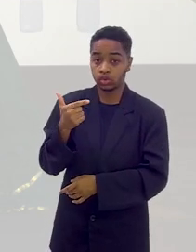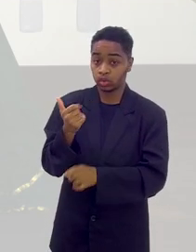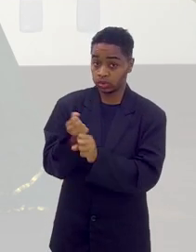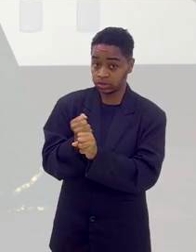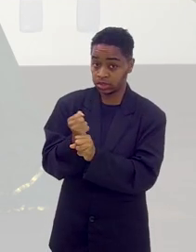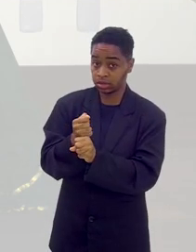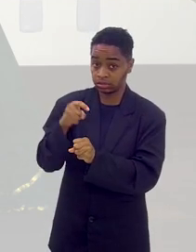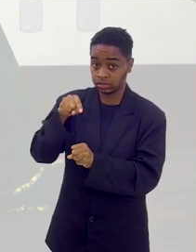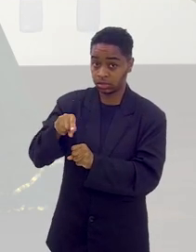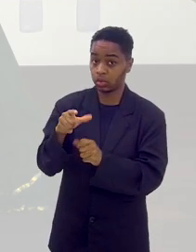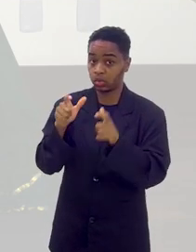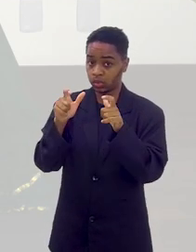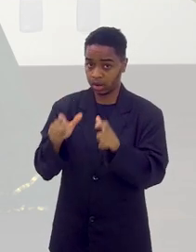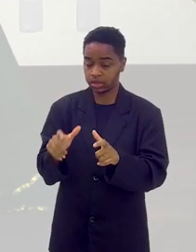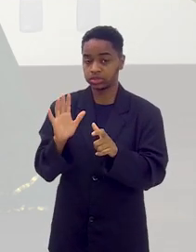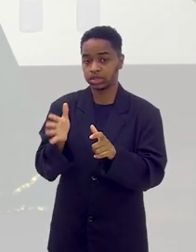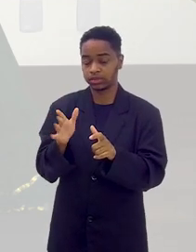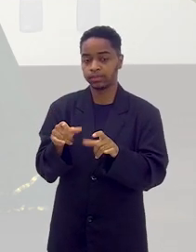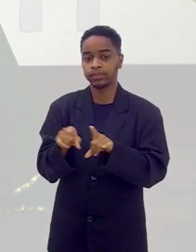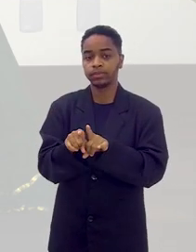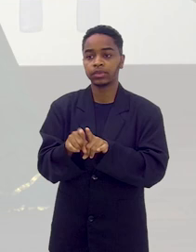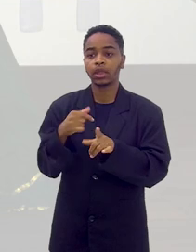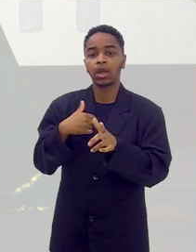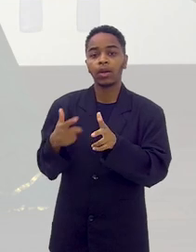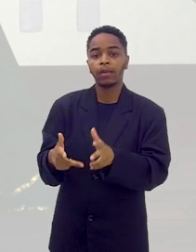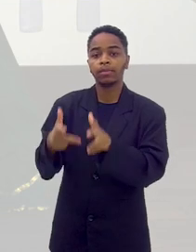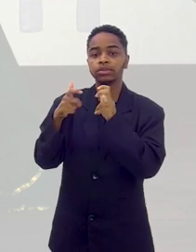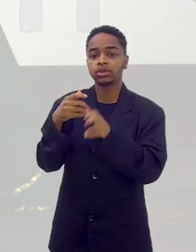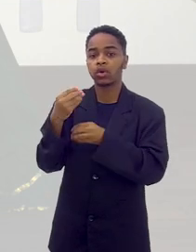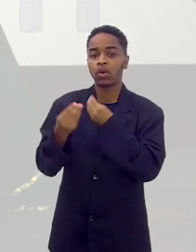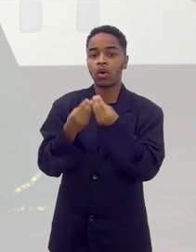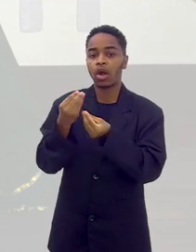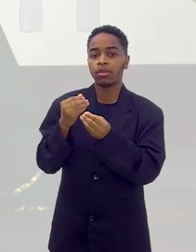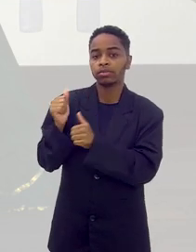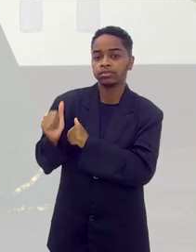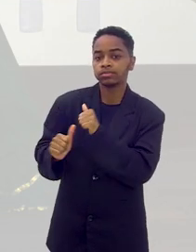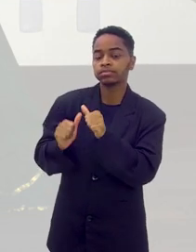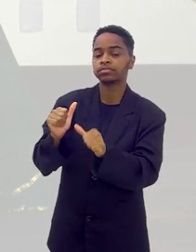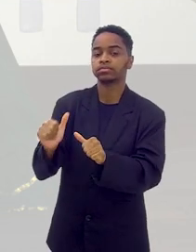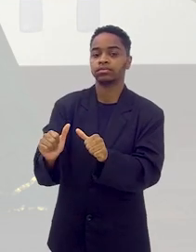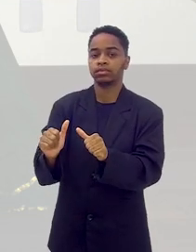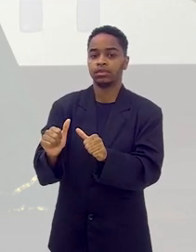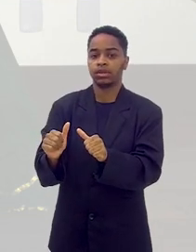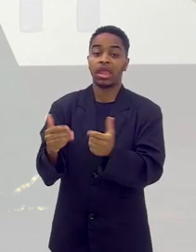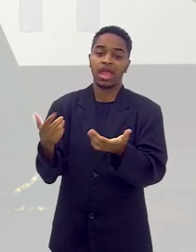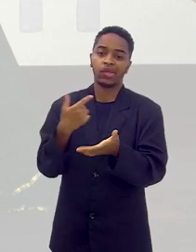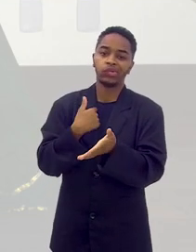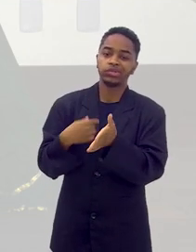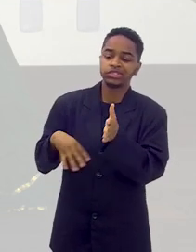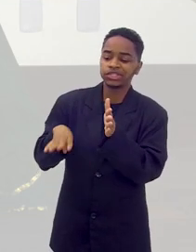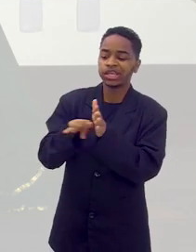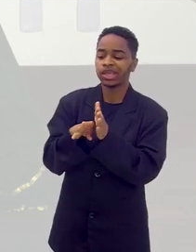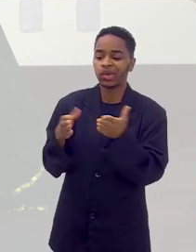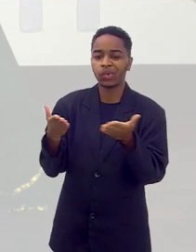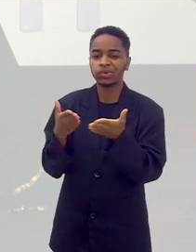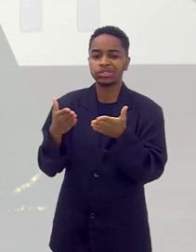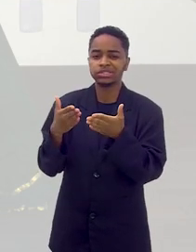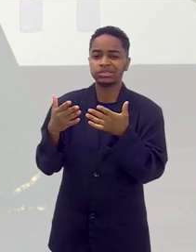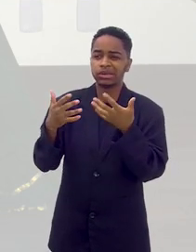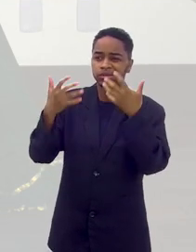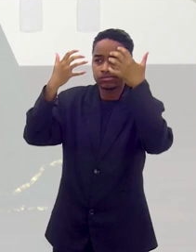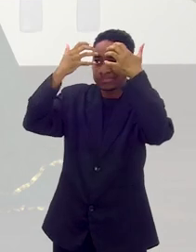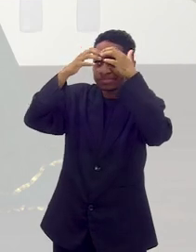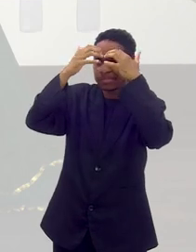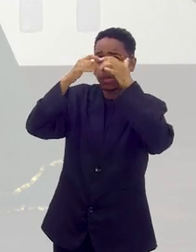12 anos ali no espaço, e eu vejo a transformação. Ah, eu cheguei aqui com a cabeça